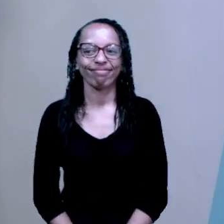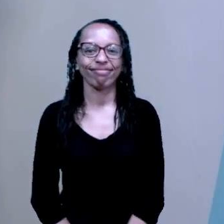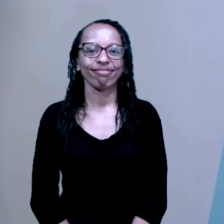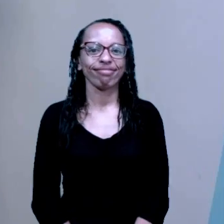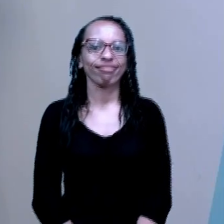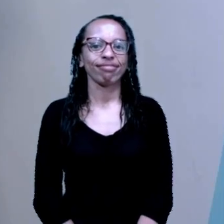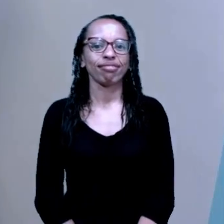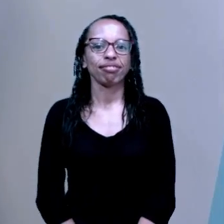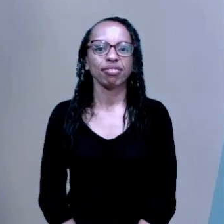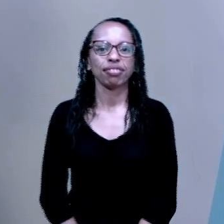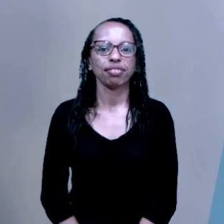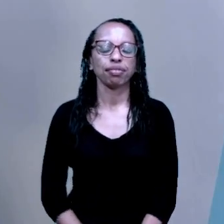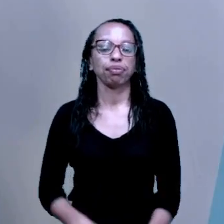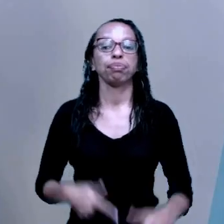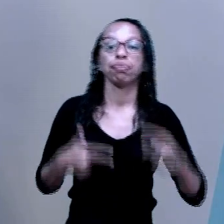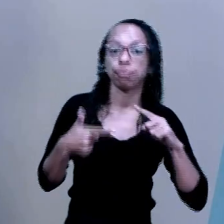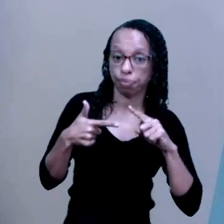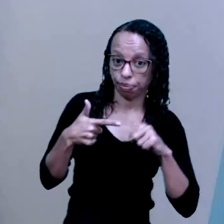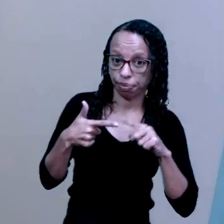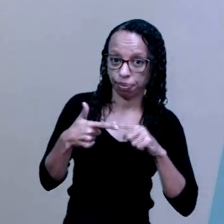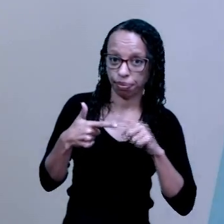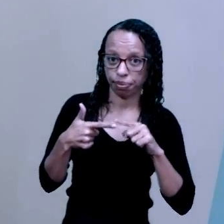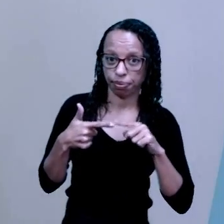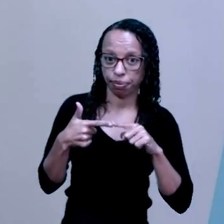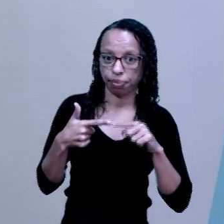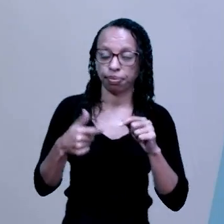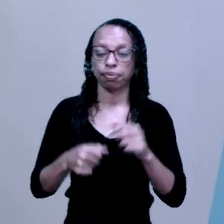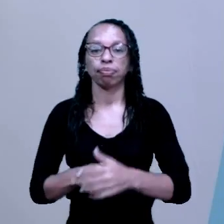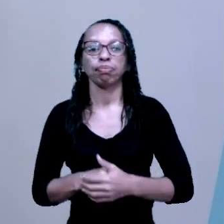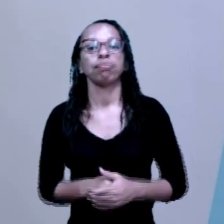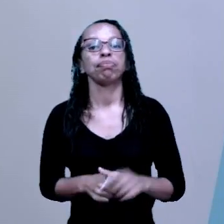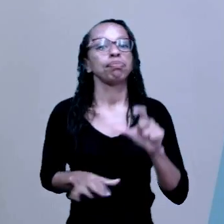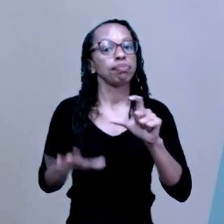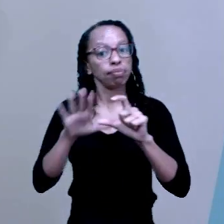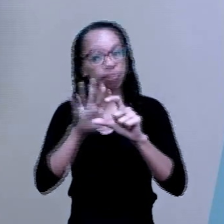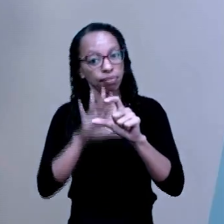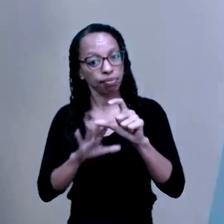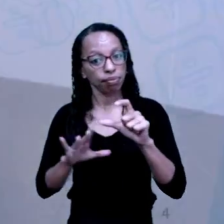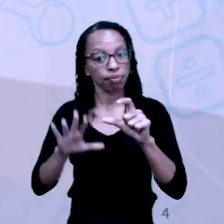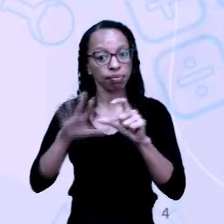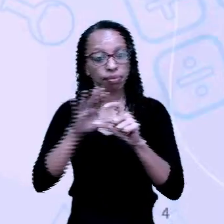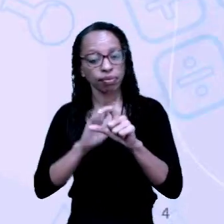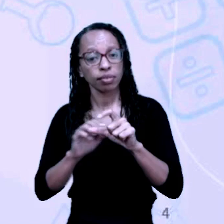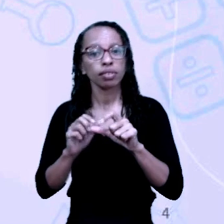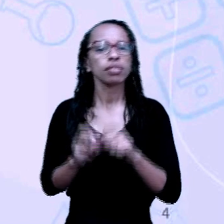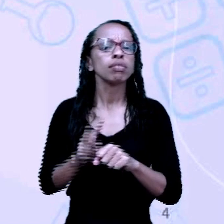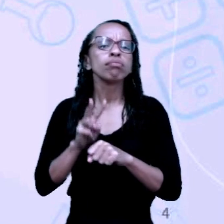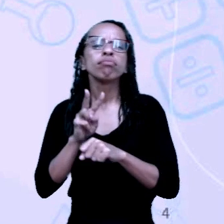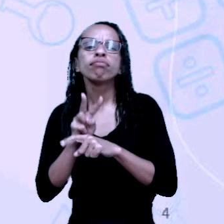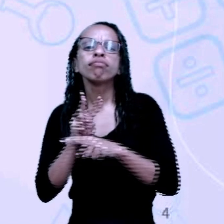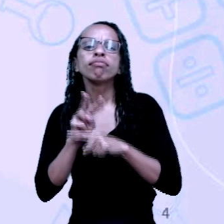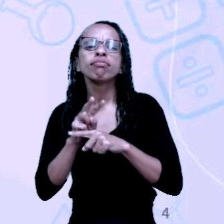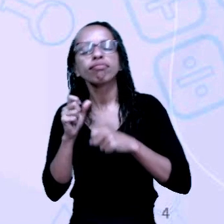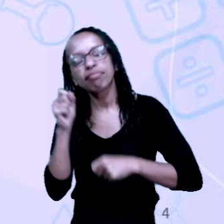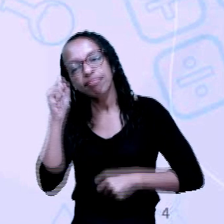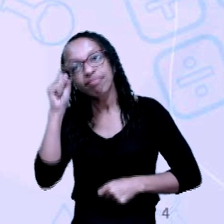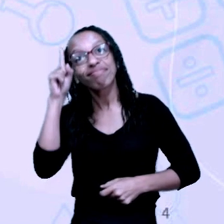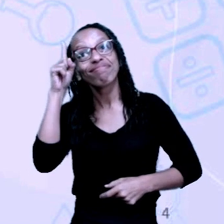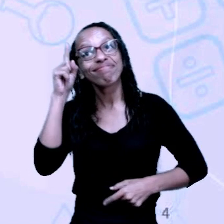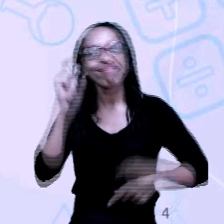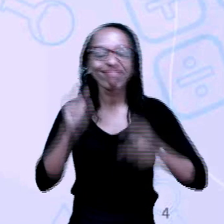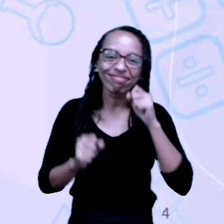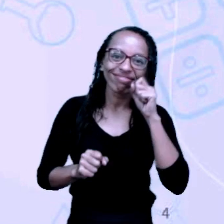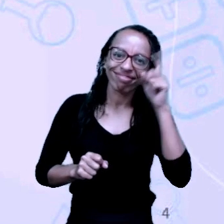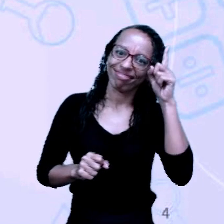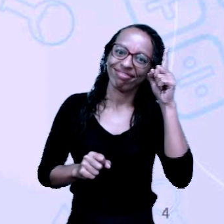O outro ponto que eu destaco aqui na tela é que as charge, elas vão zelar pela criatividade. Afinal, eu não